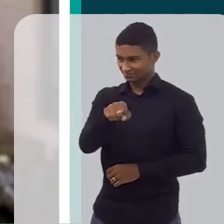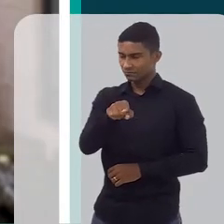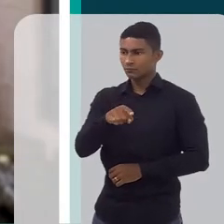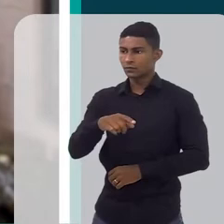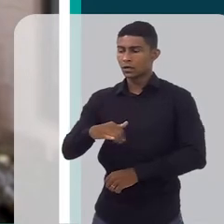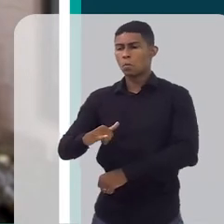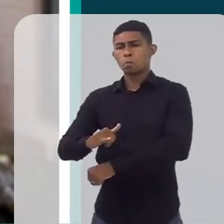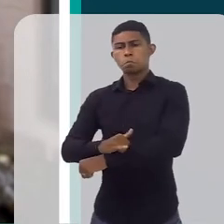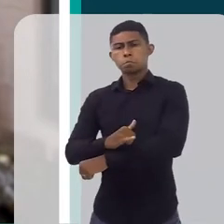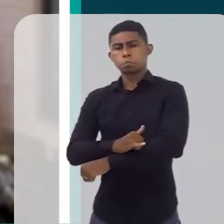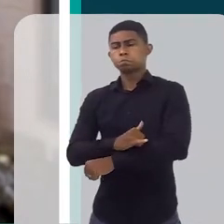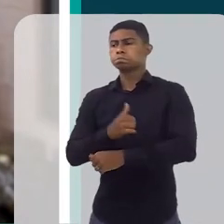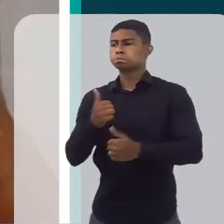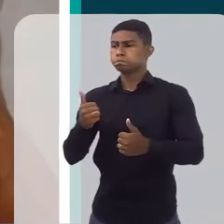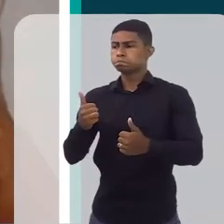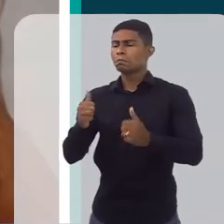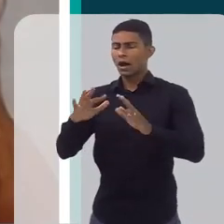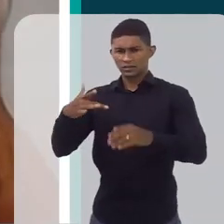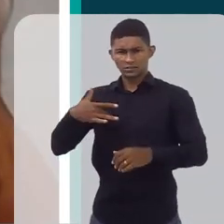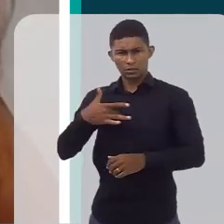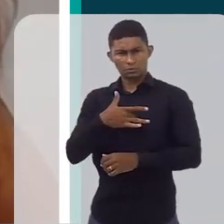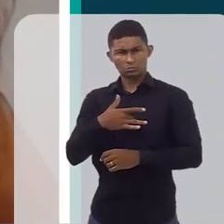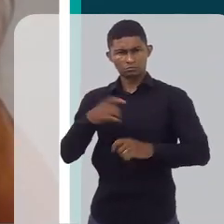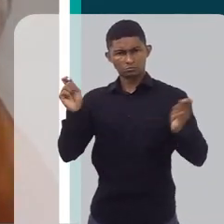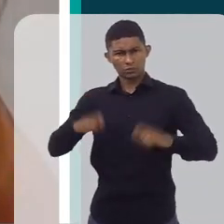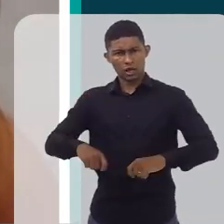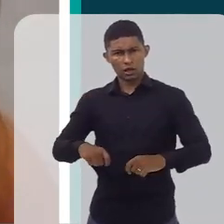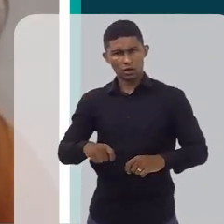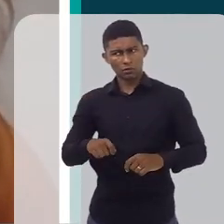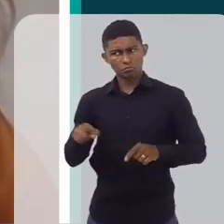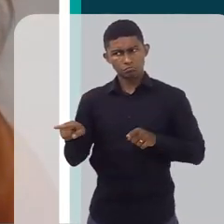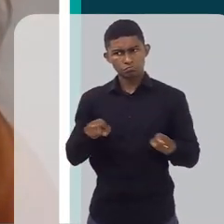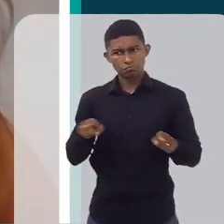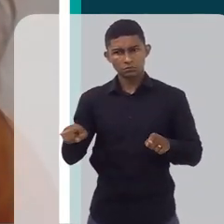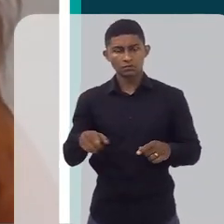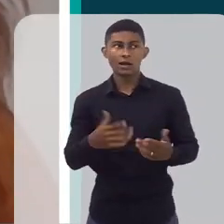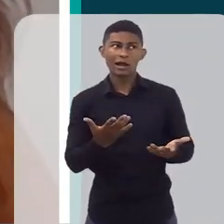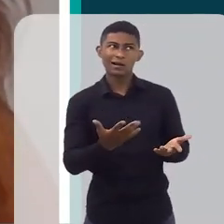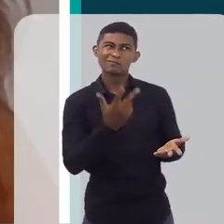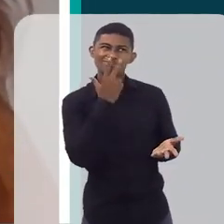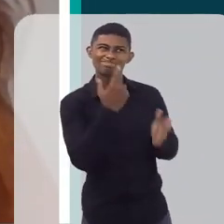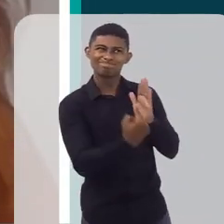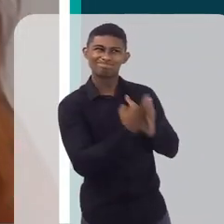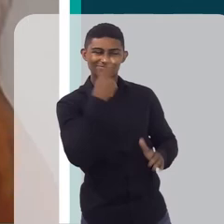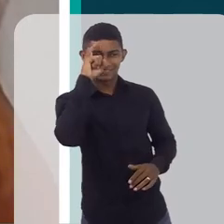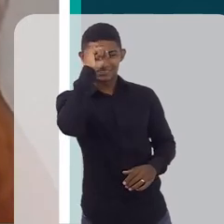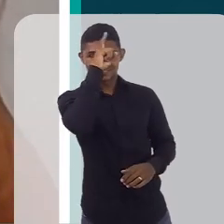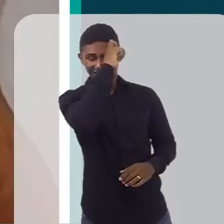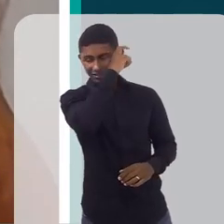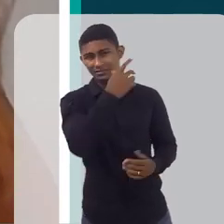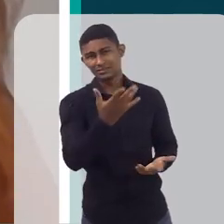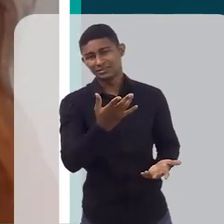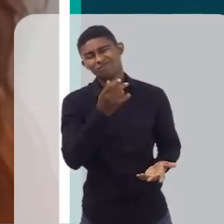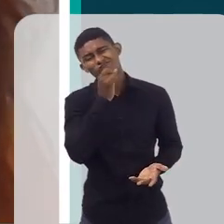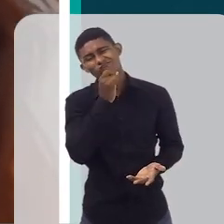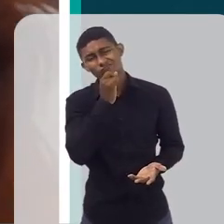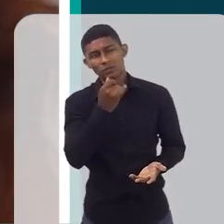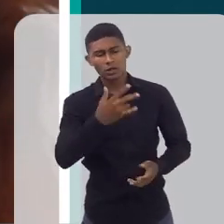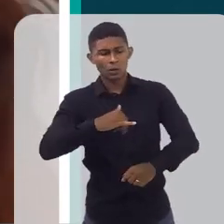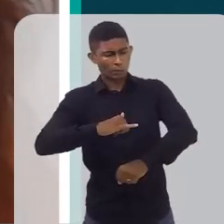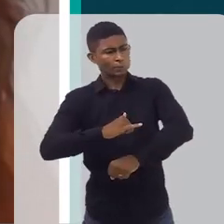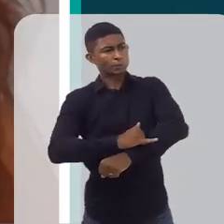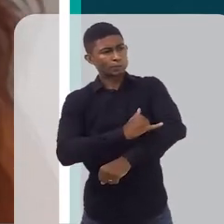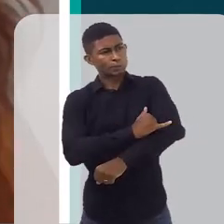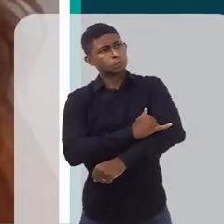gorda e saudável? É uma pergunta, assim, difícil, né? Você pode ser gordo e não ter